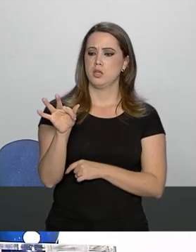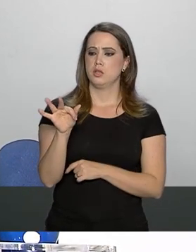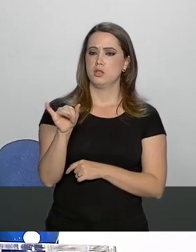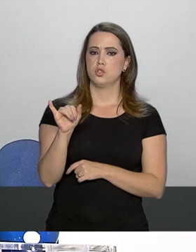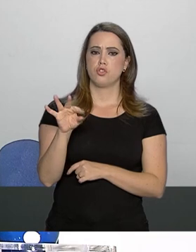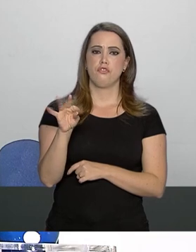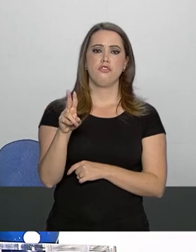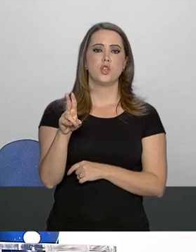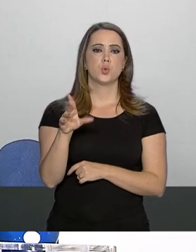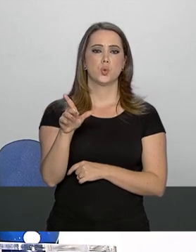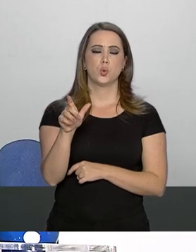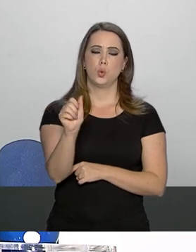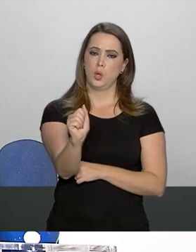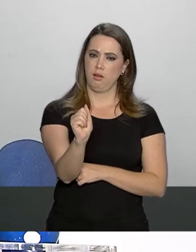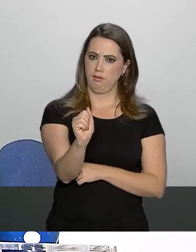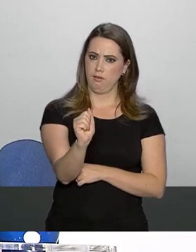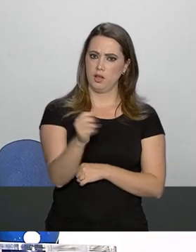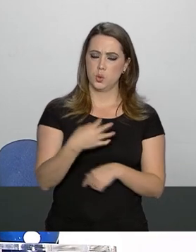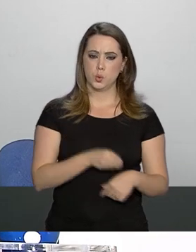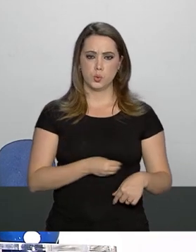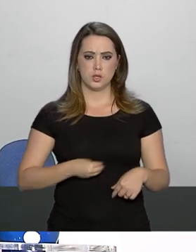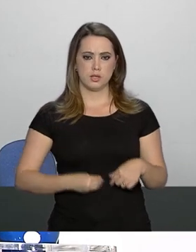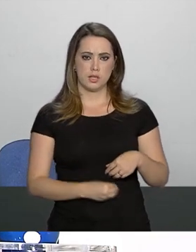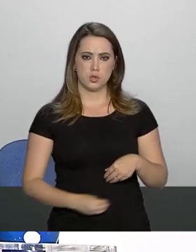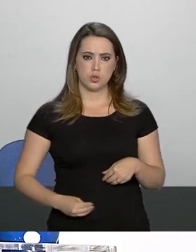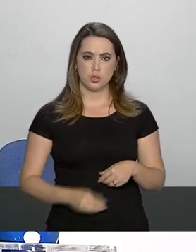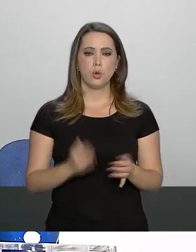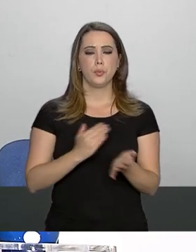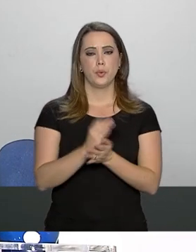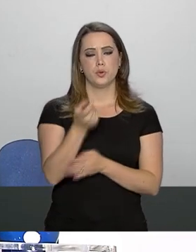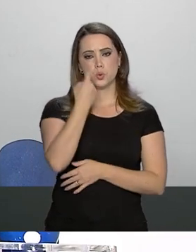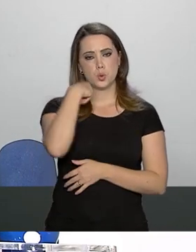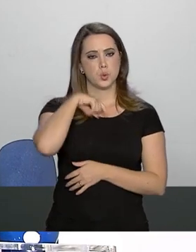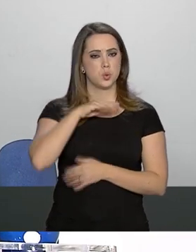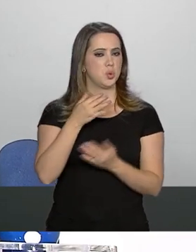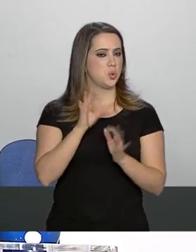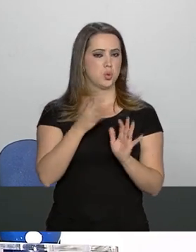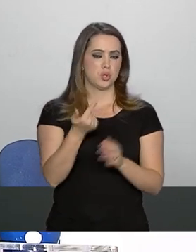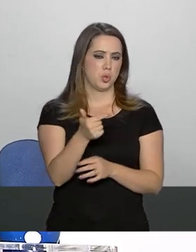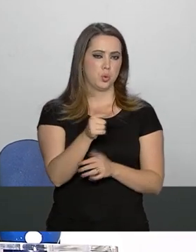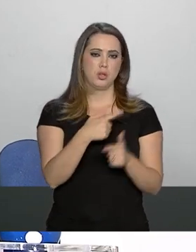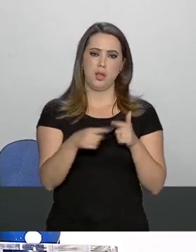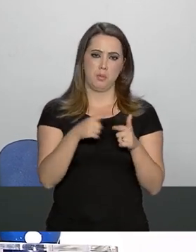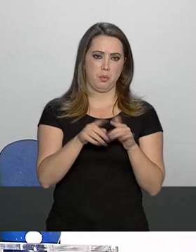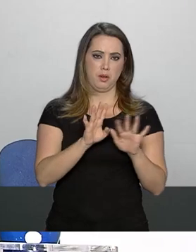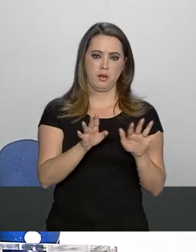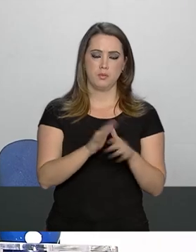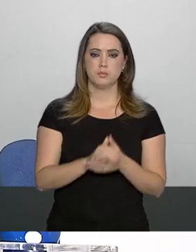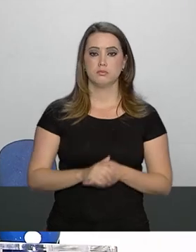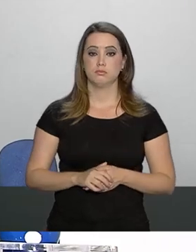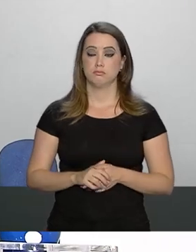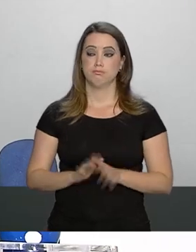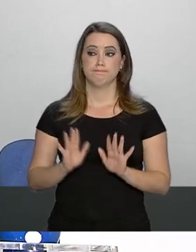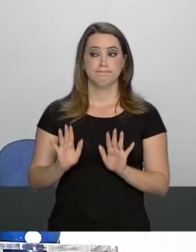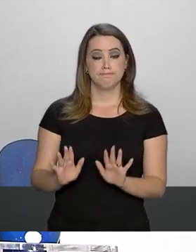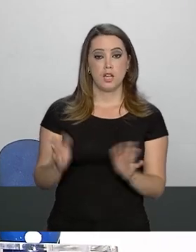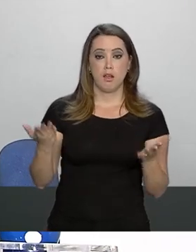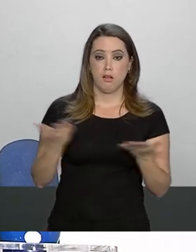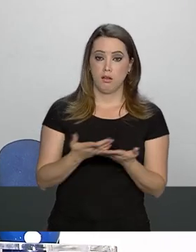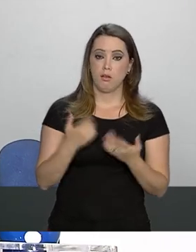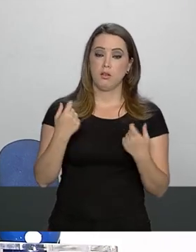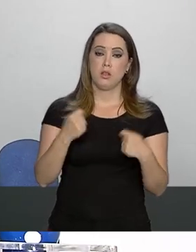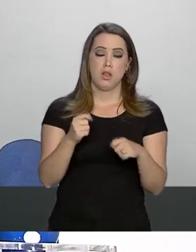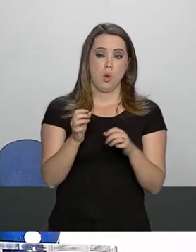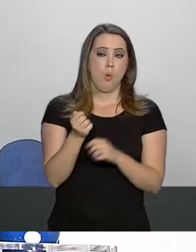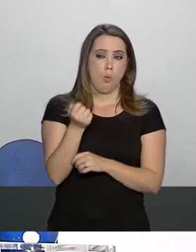sutura do intestino e por isso estão mantendo a sonda ou isso já foi descartado pelos médicos? Não. Praticamente descartado, mas por óbvio é